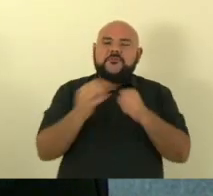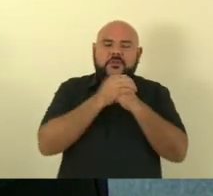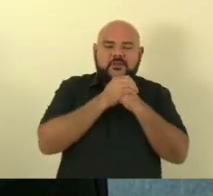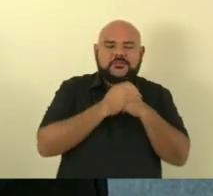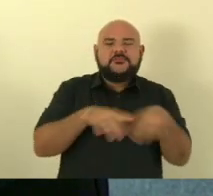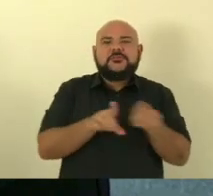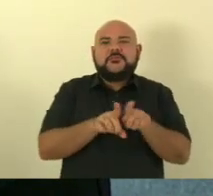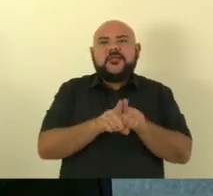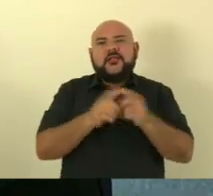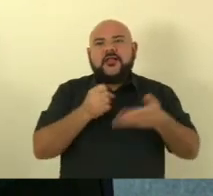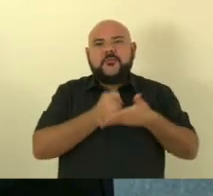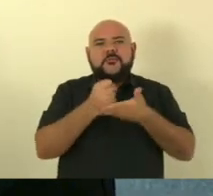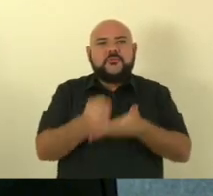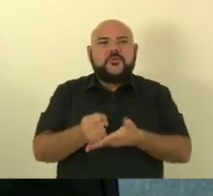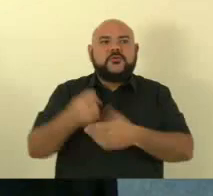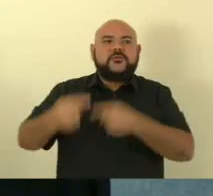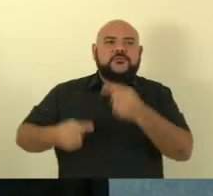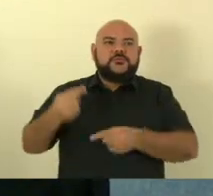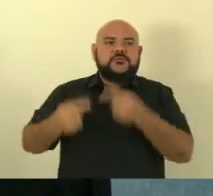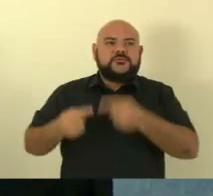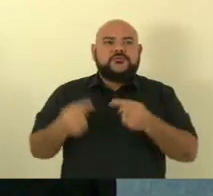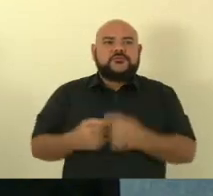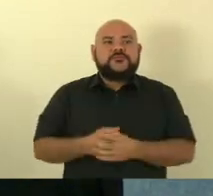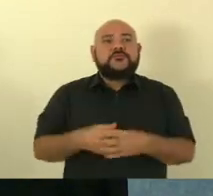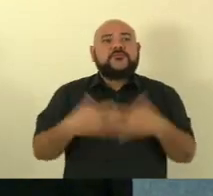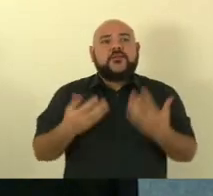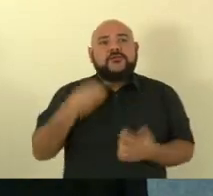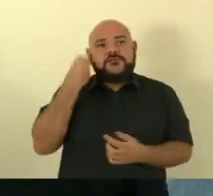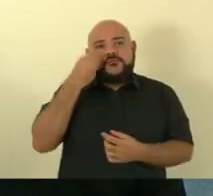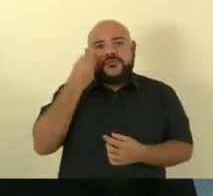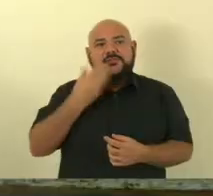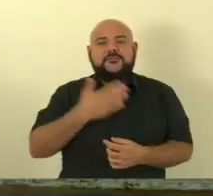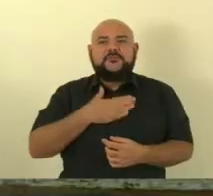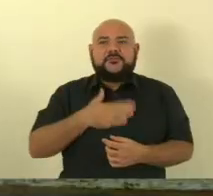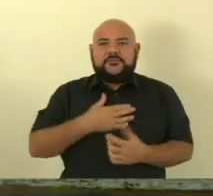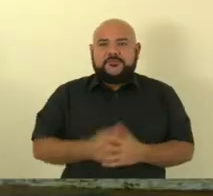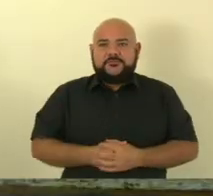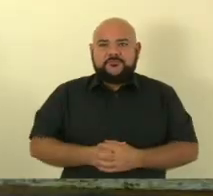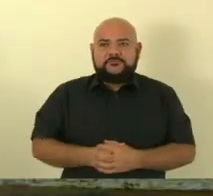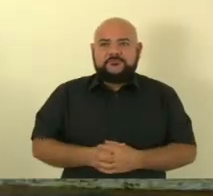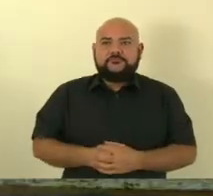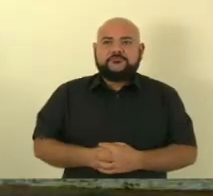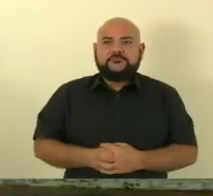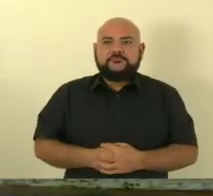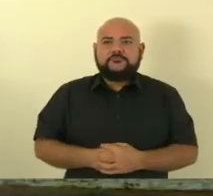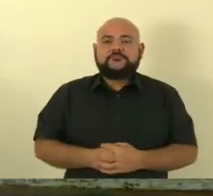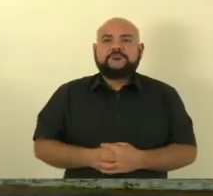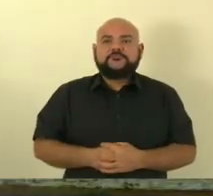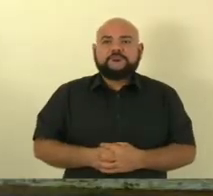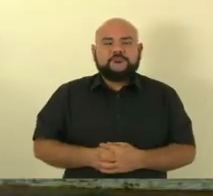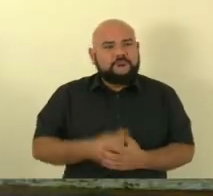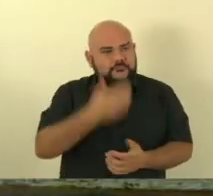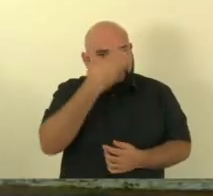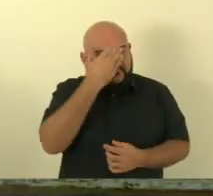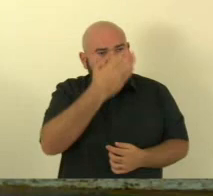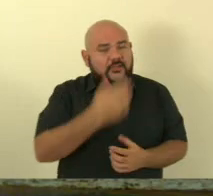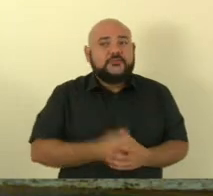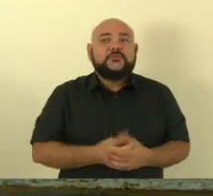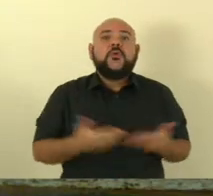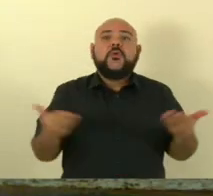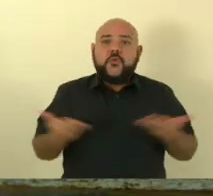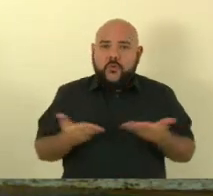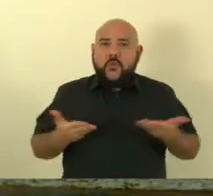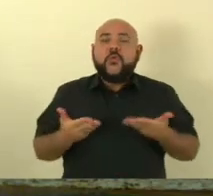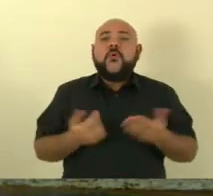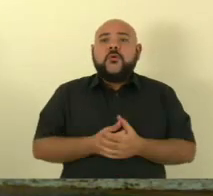na história que eu tenho de vida pública. E devolvo a palavra à Vossa Excelência, Sr. Presidente. Pela ordem, Presidente. Muito obrigado, deputado Vandinho. Hoje mesmo irá para a